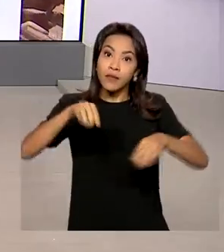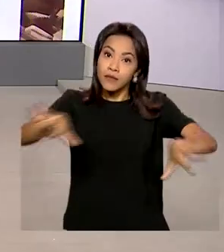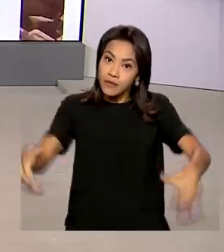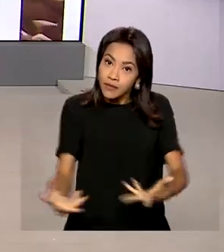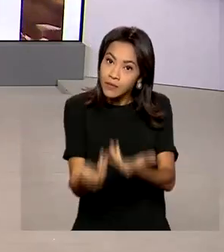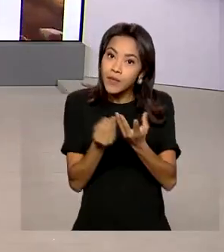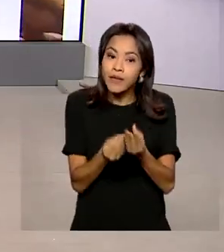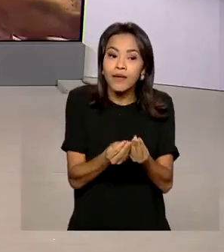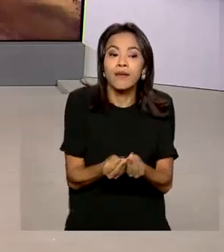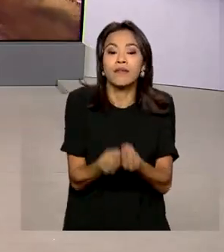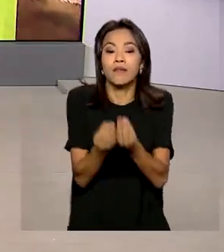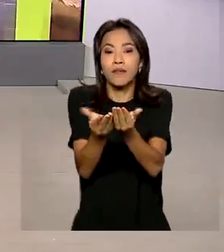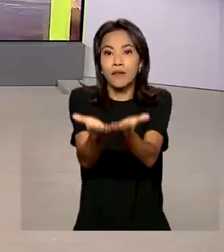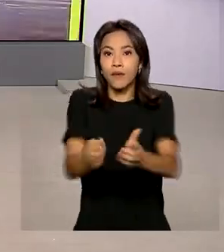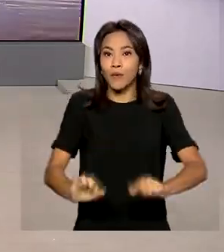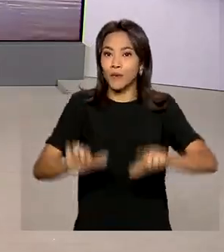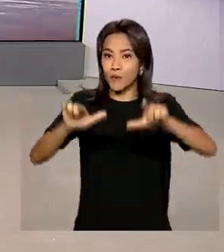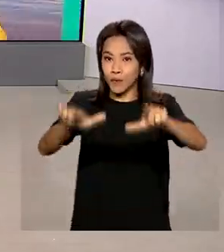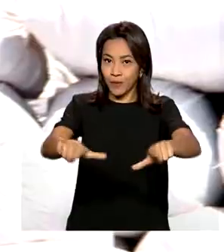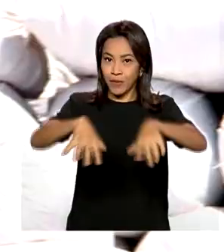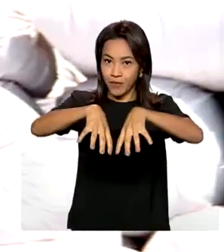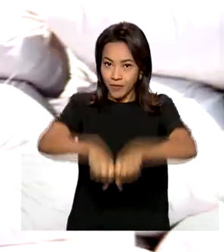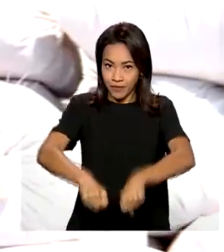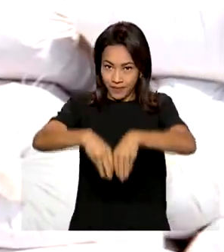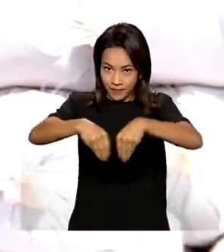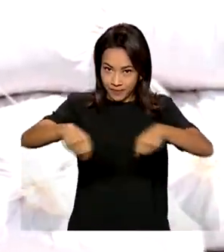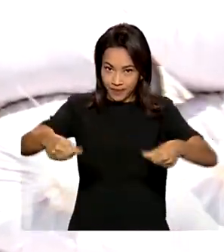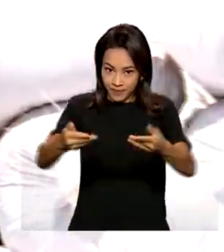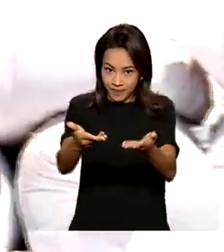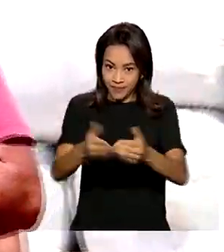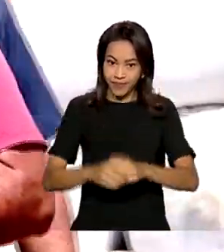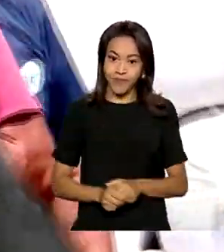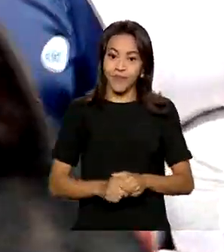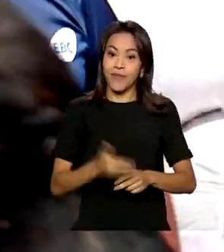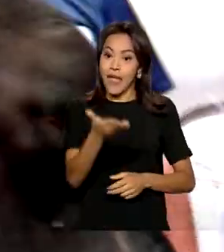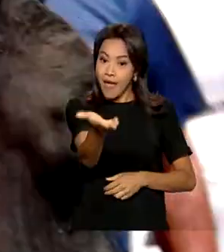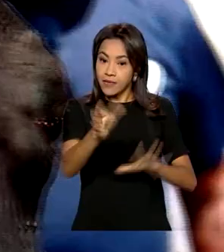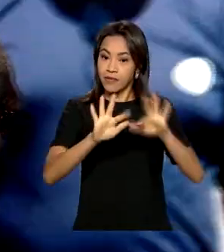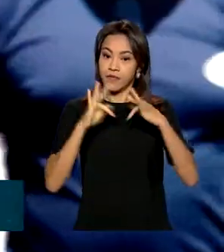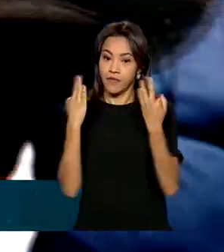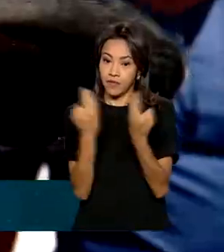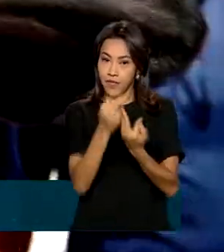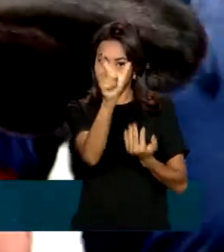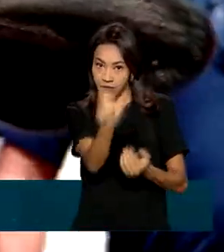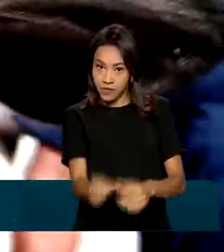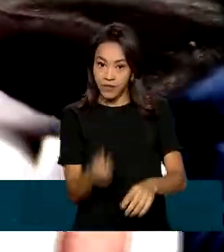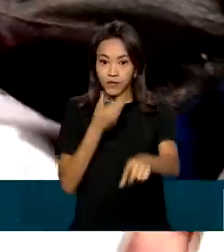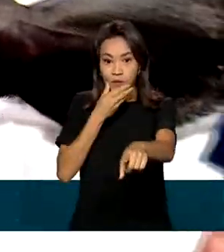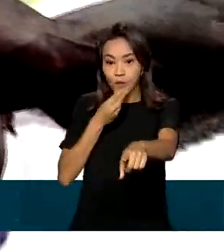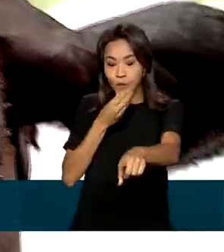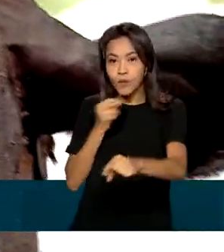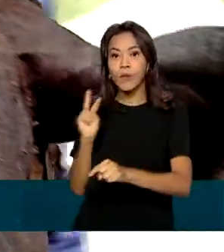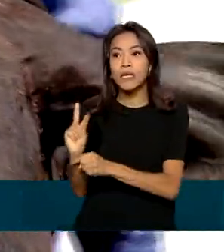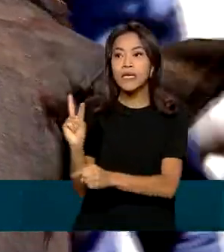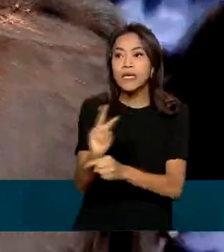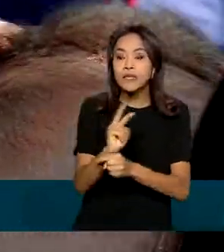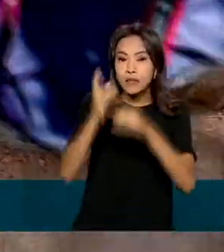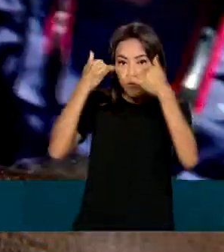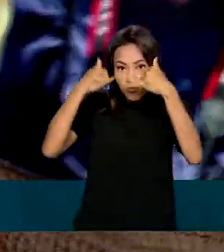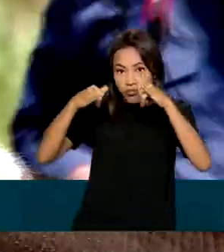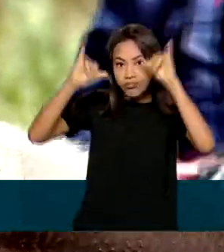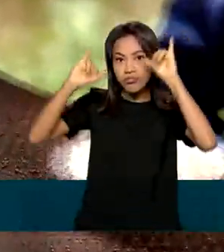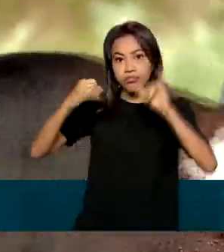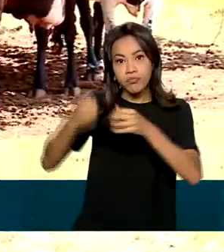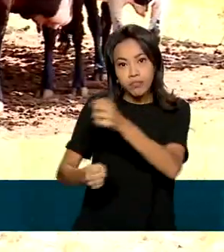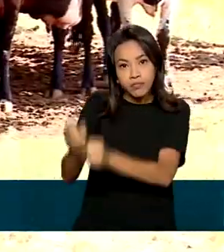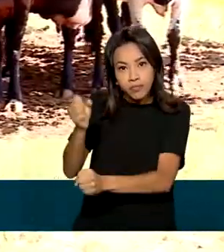títulos de regularização fundiária. No sítio da família do Josemar, a criação de gado leiteiro é a principal